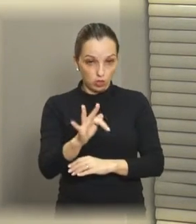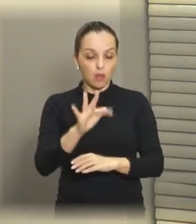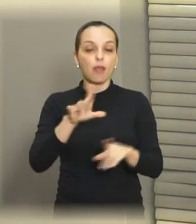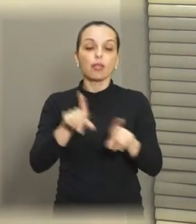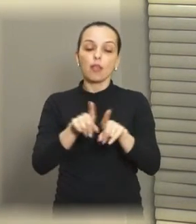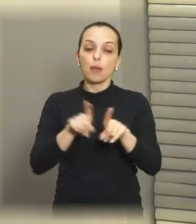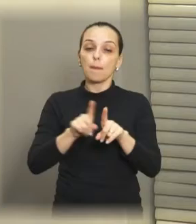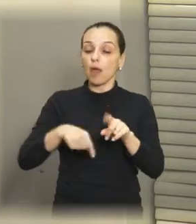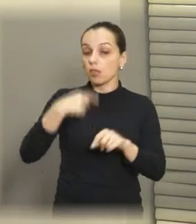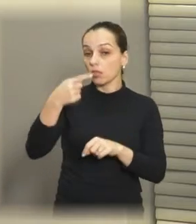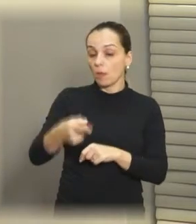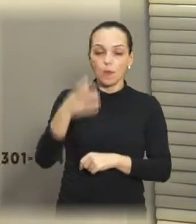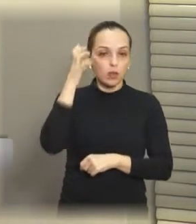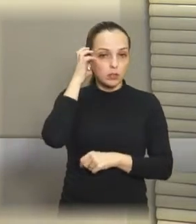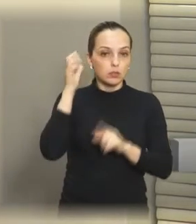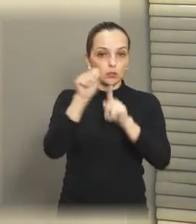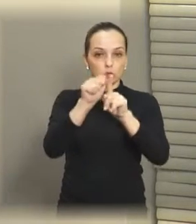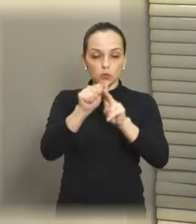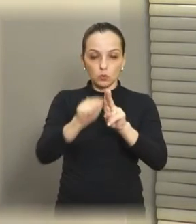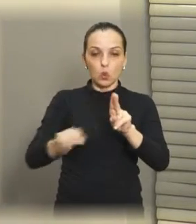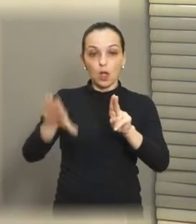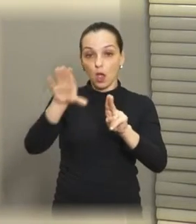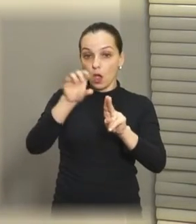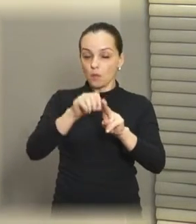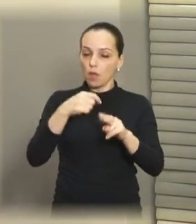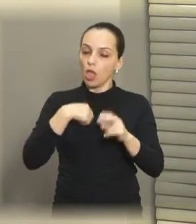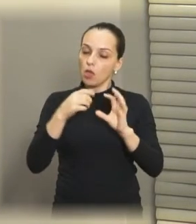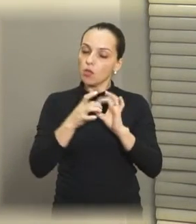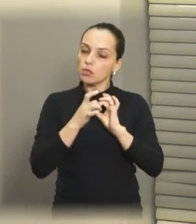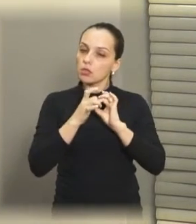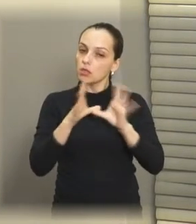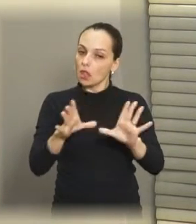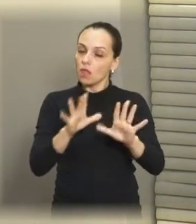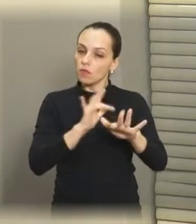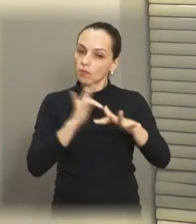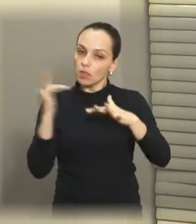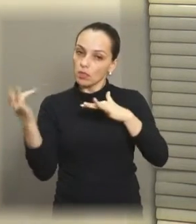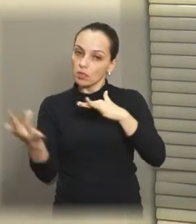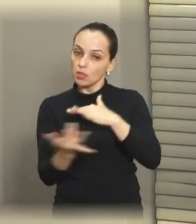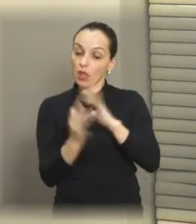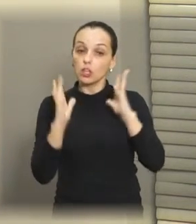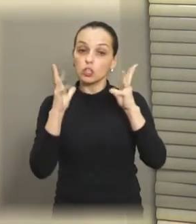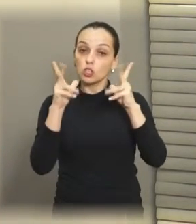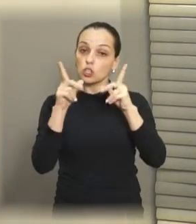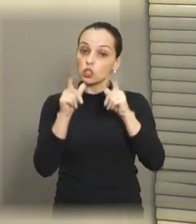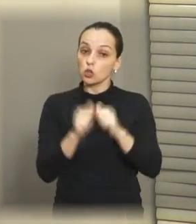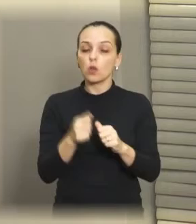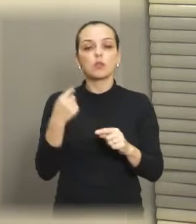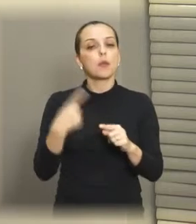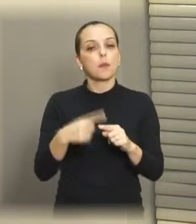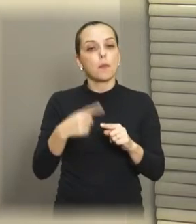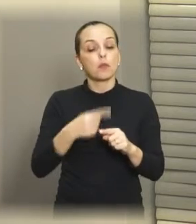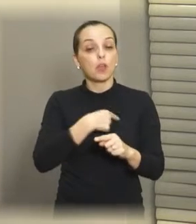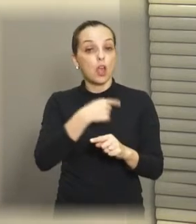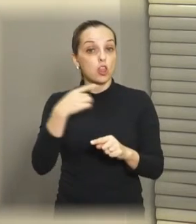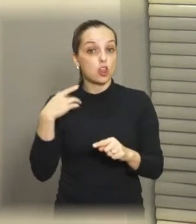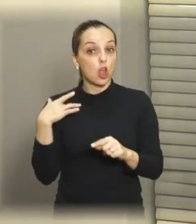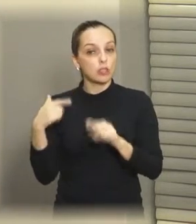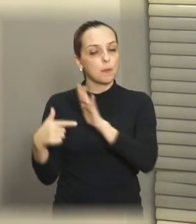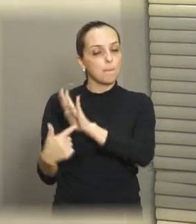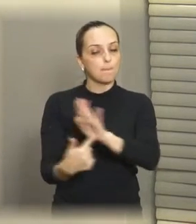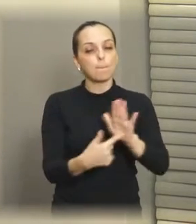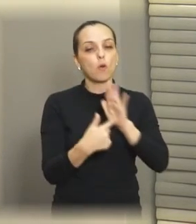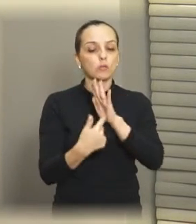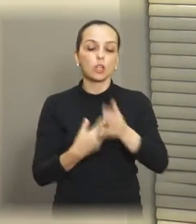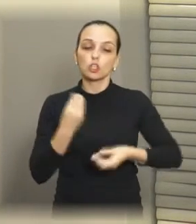logo mais pela Rádio Niara. Então, quero deixar à disposição de vocês as nossas redes sociais. É nelas que nós nos conectamos diariamente